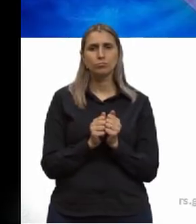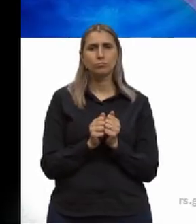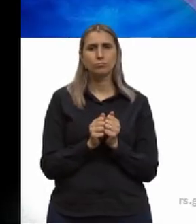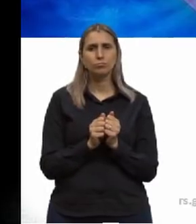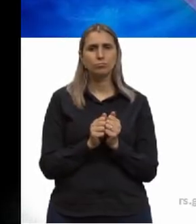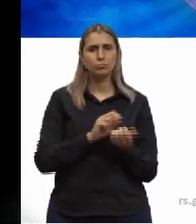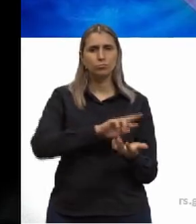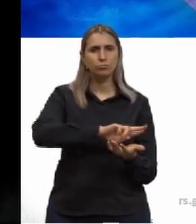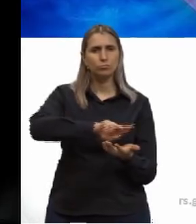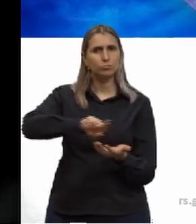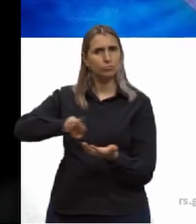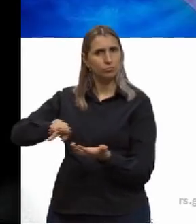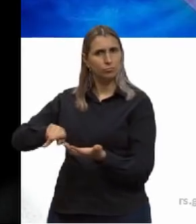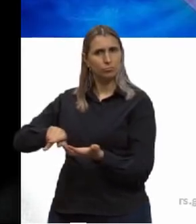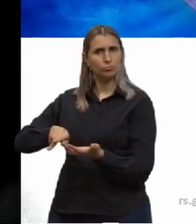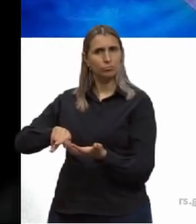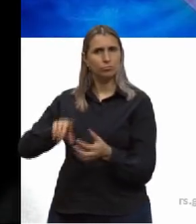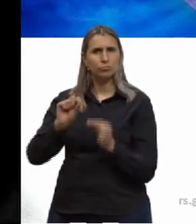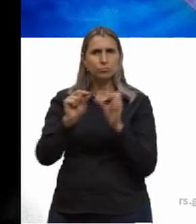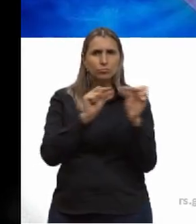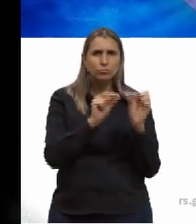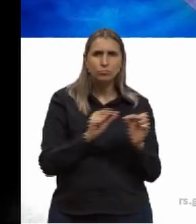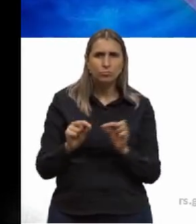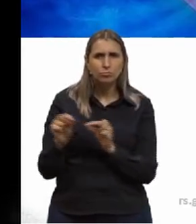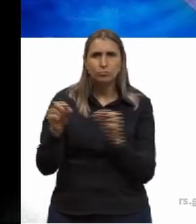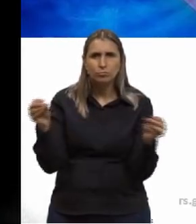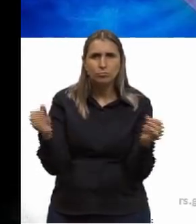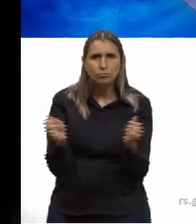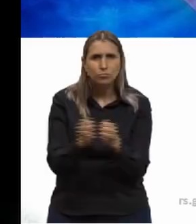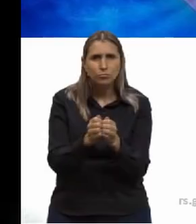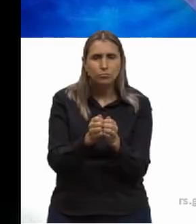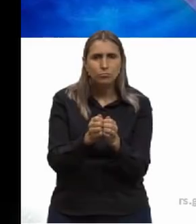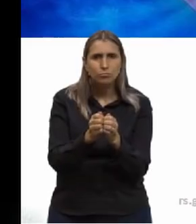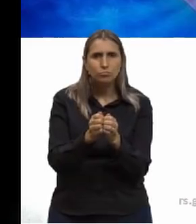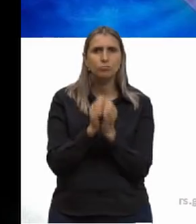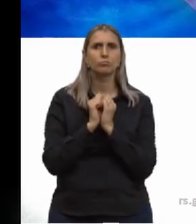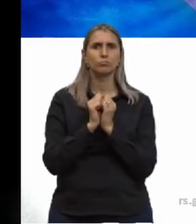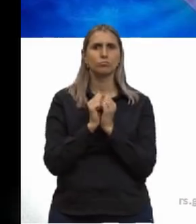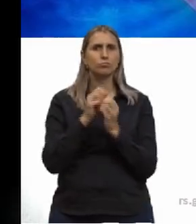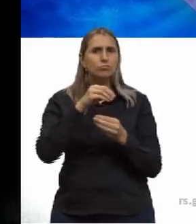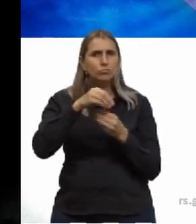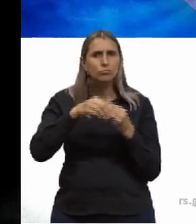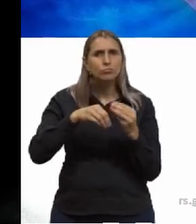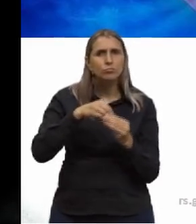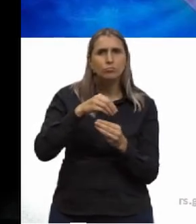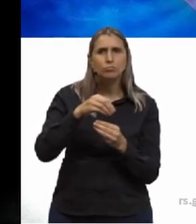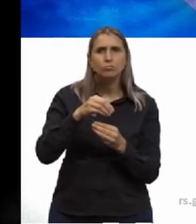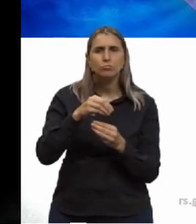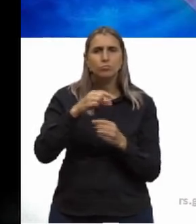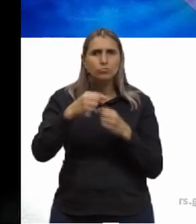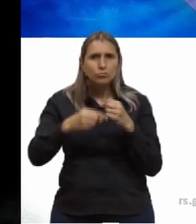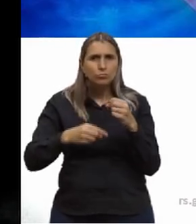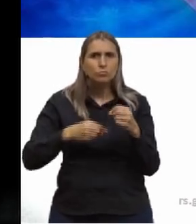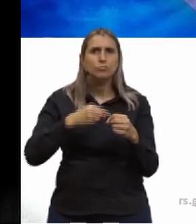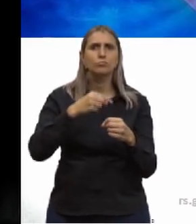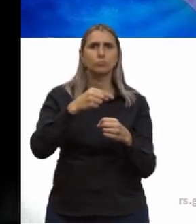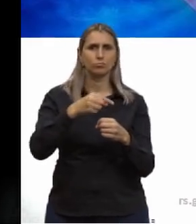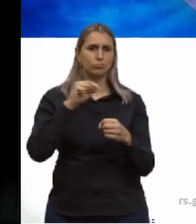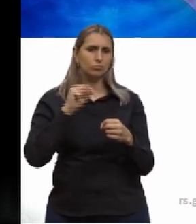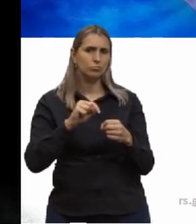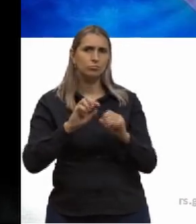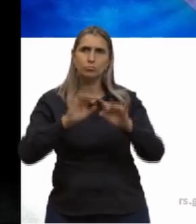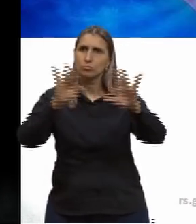várias partículas de substâncias, átomos, que estavam